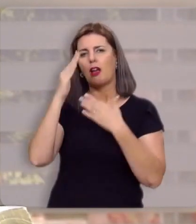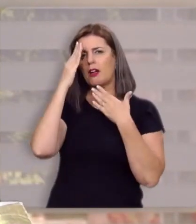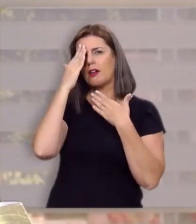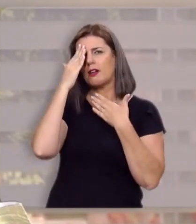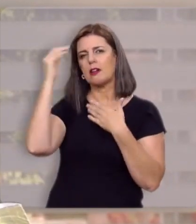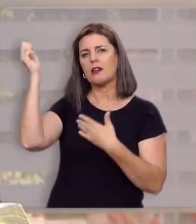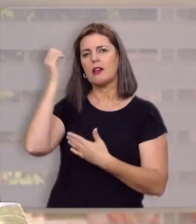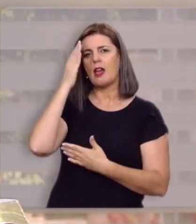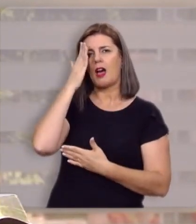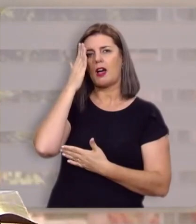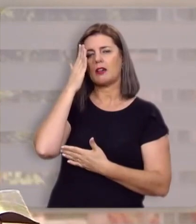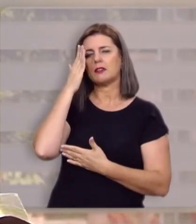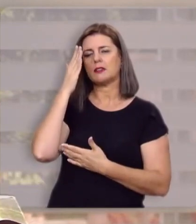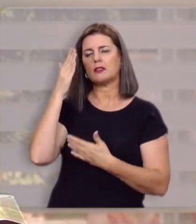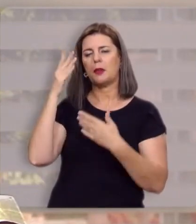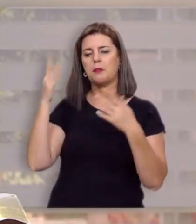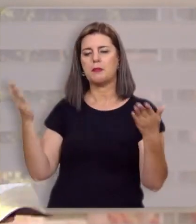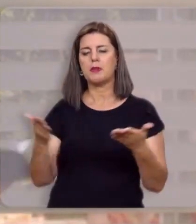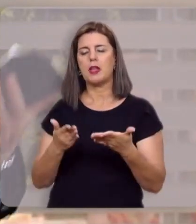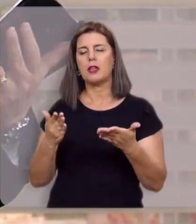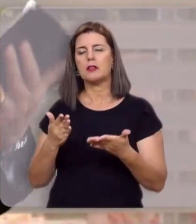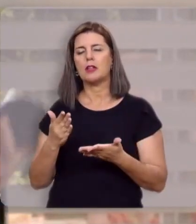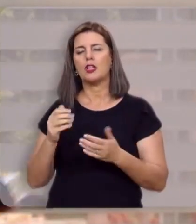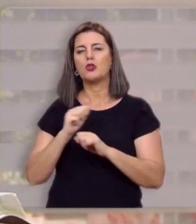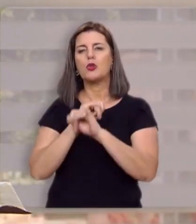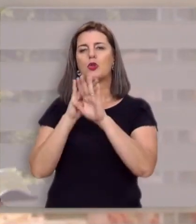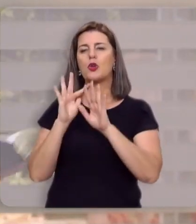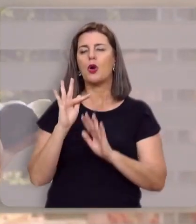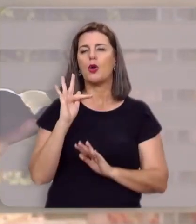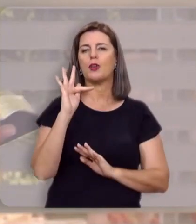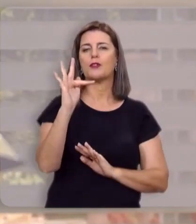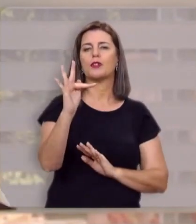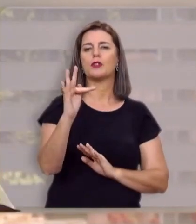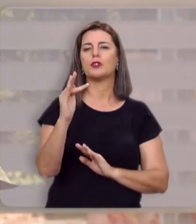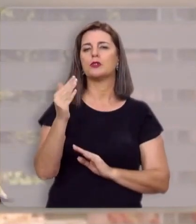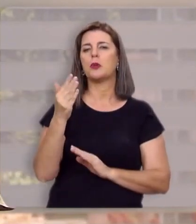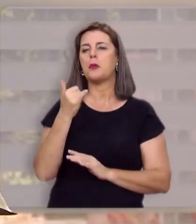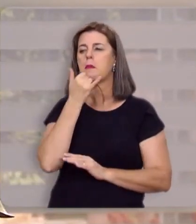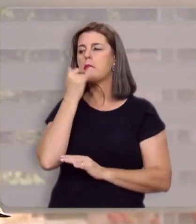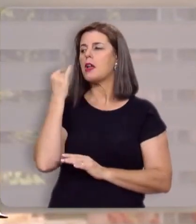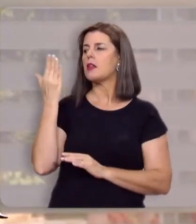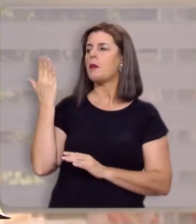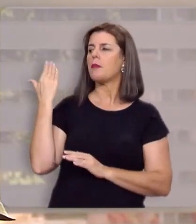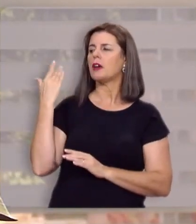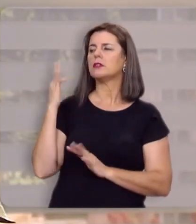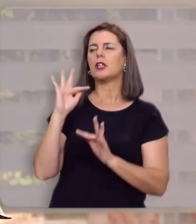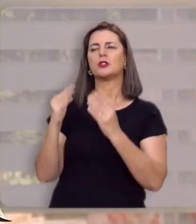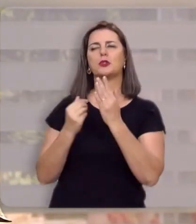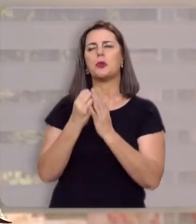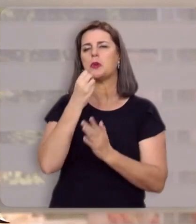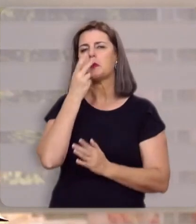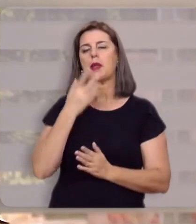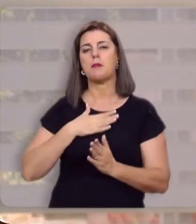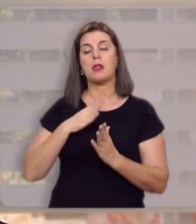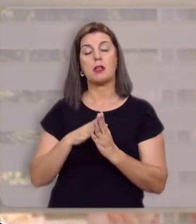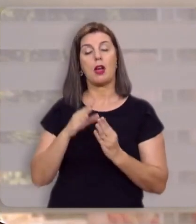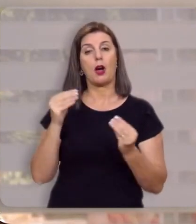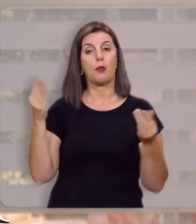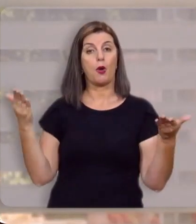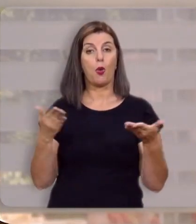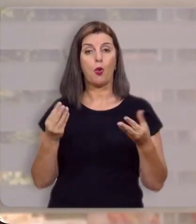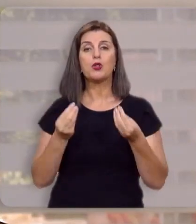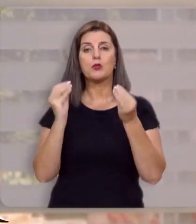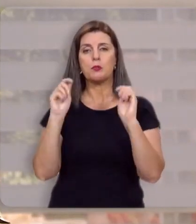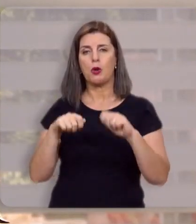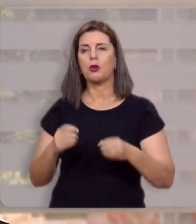graça no presente, glória no futuro, perdão no passado, tudo bem com a minha alma, você pode hoje colocar a sua vida